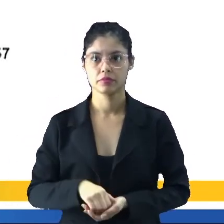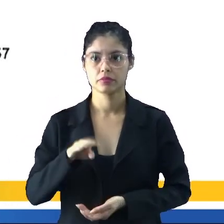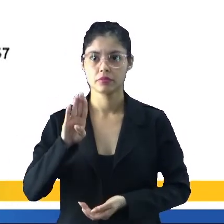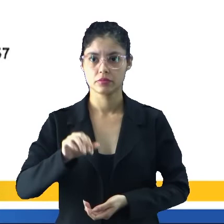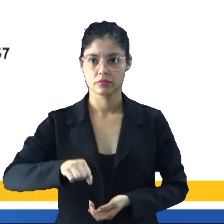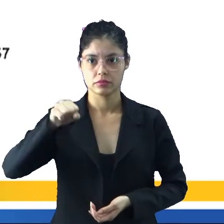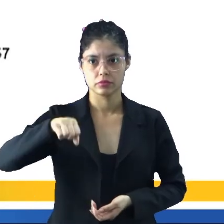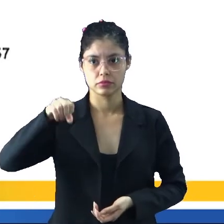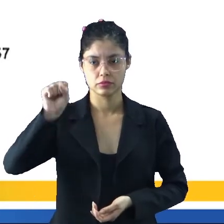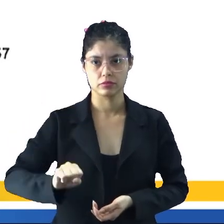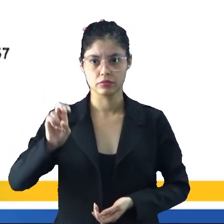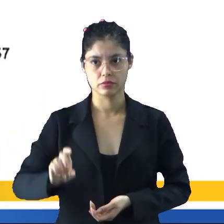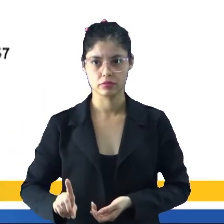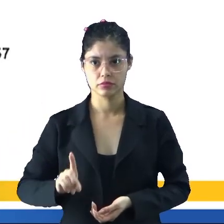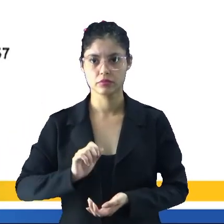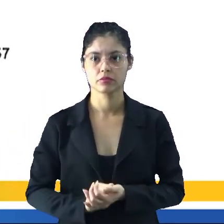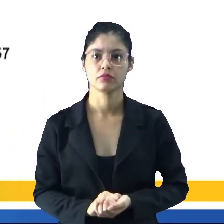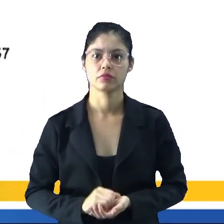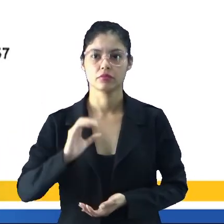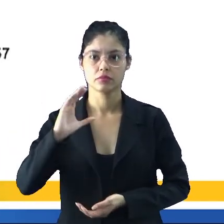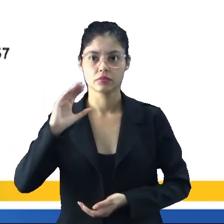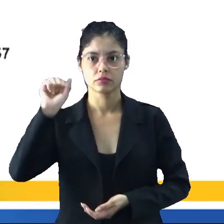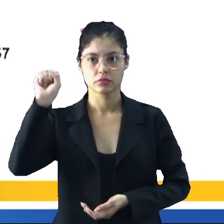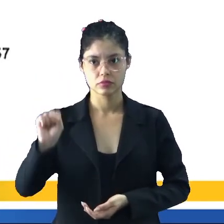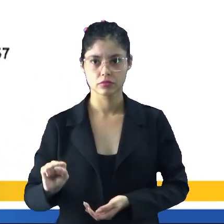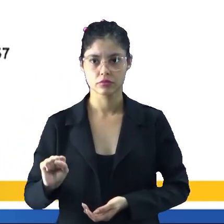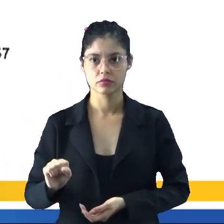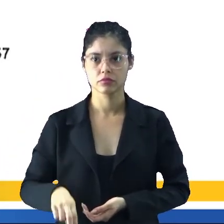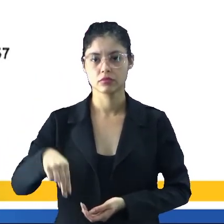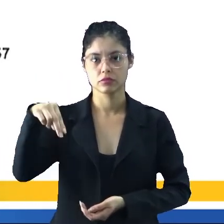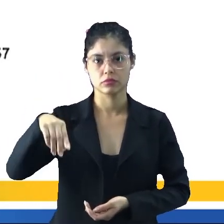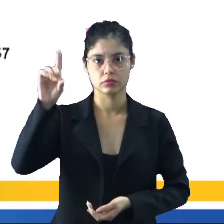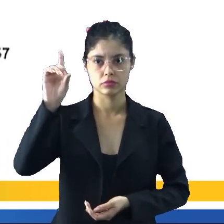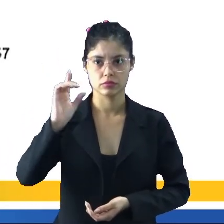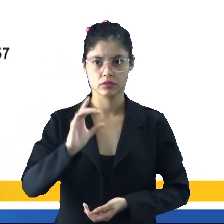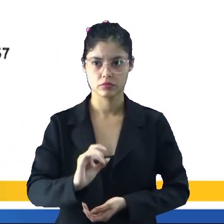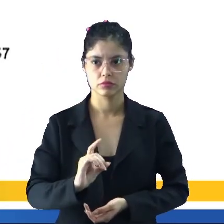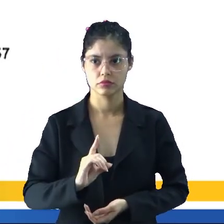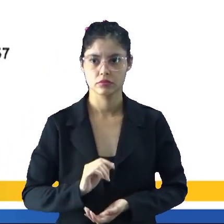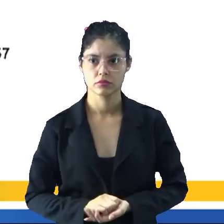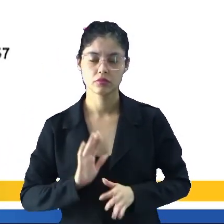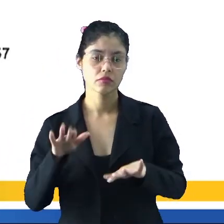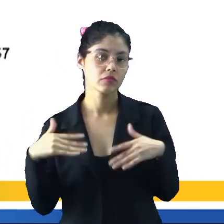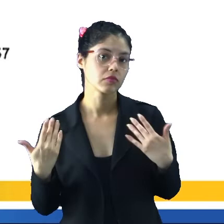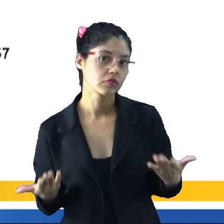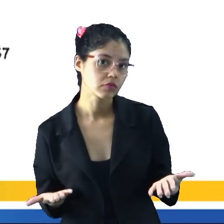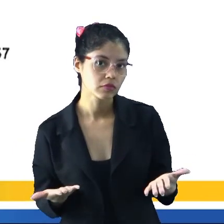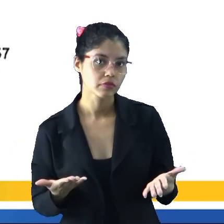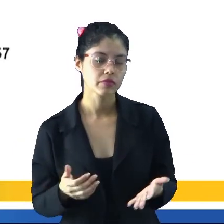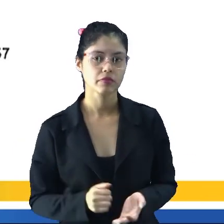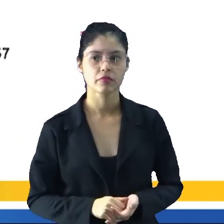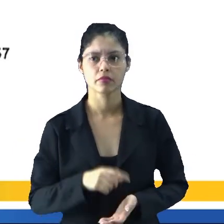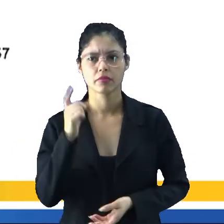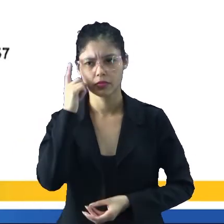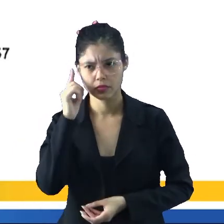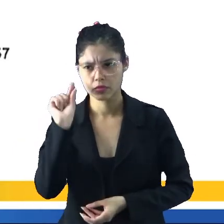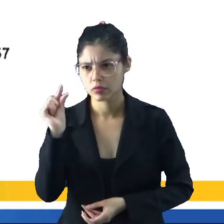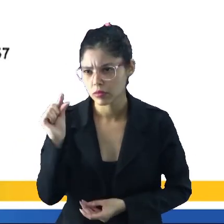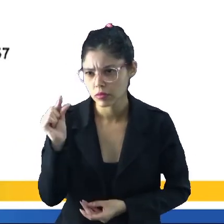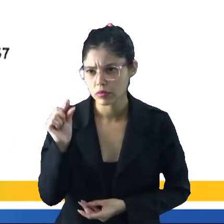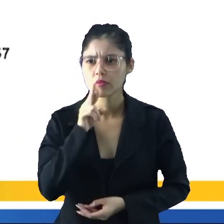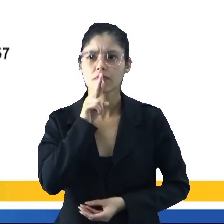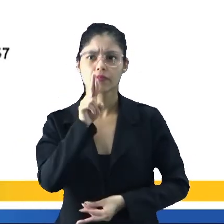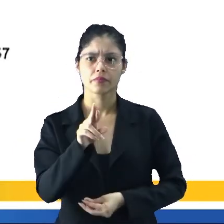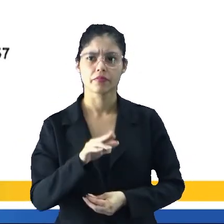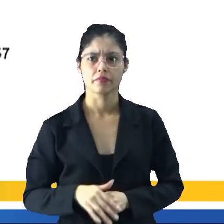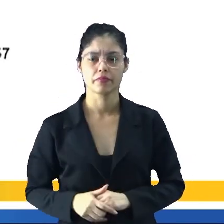Letra B, sudeste. Letra C, sul. Ou letra D, nordeste. Vamos lá. Pensando um